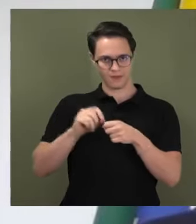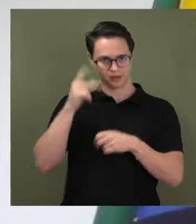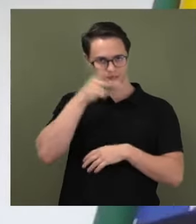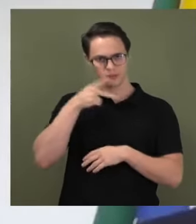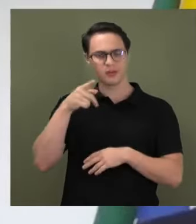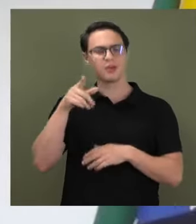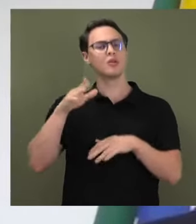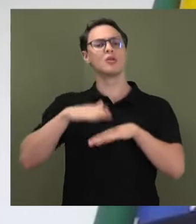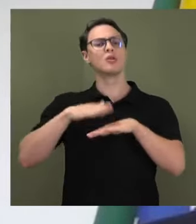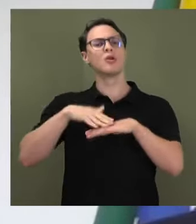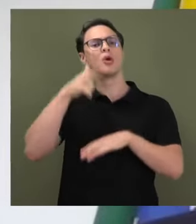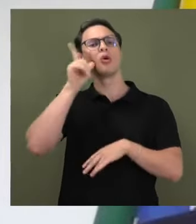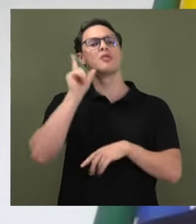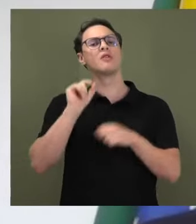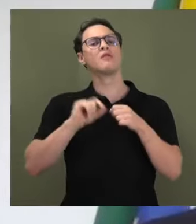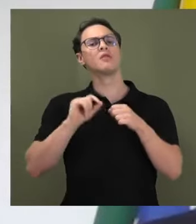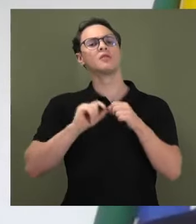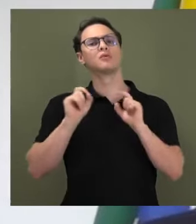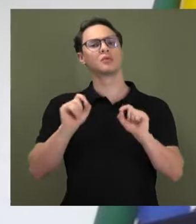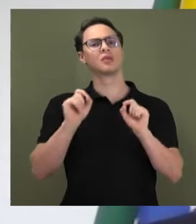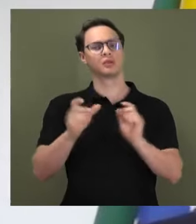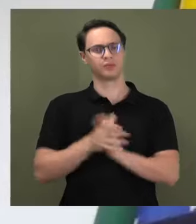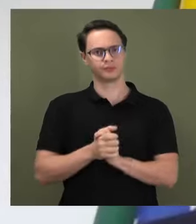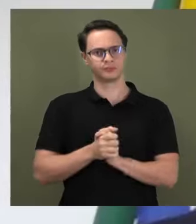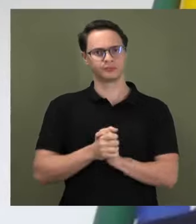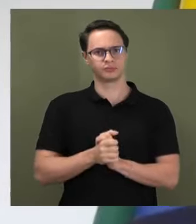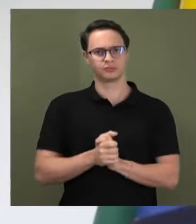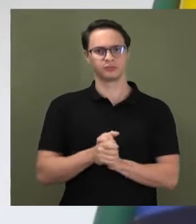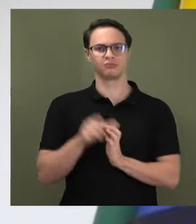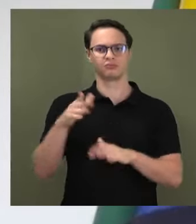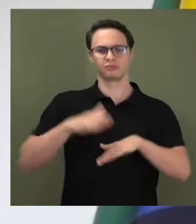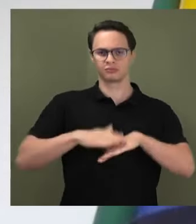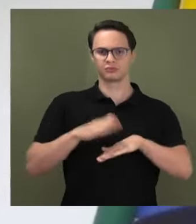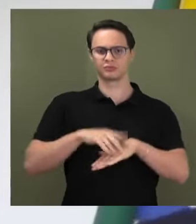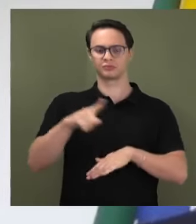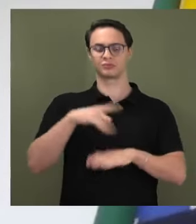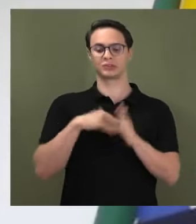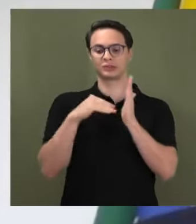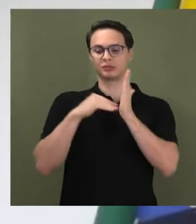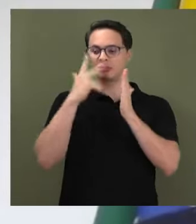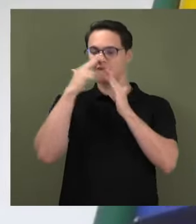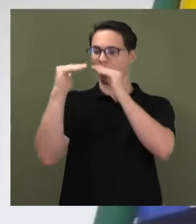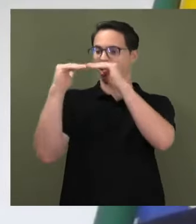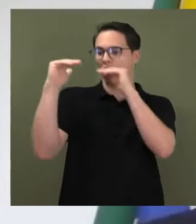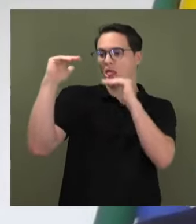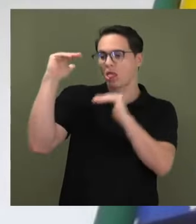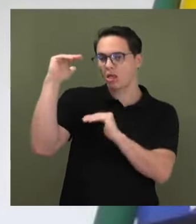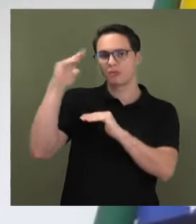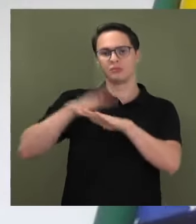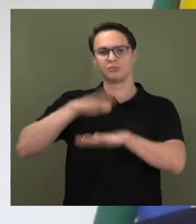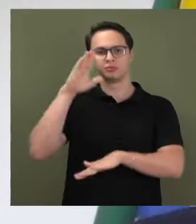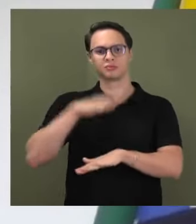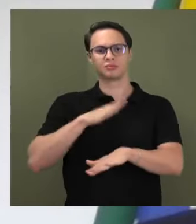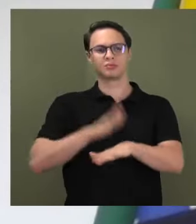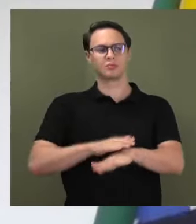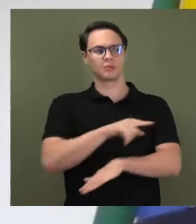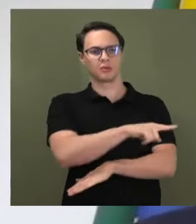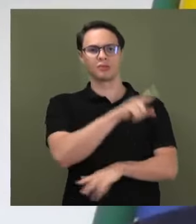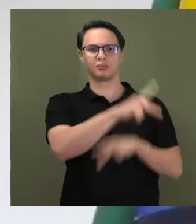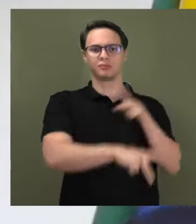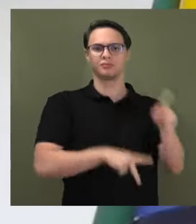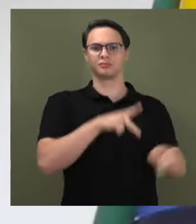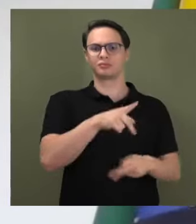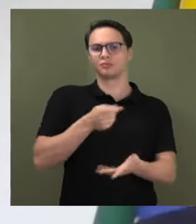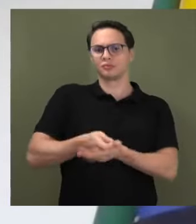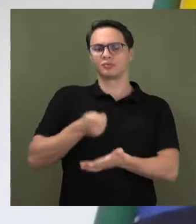O STF se prestando a esse serviço e o Senado se rebaixando ainda mais, quando a população está cobrando